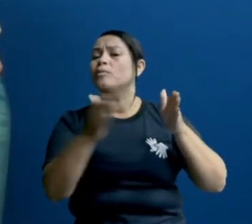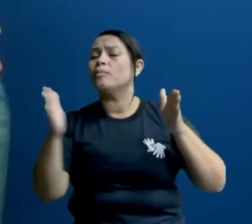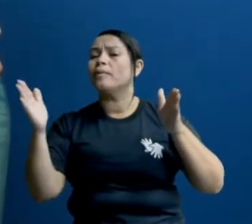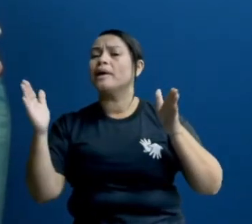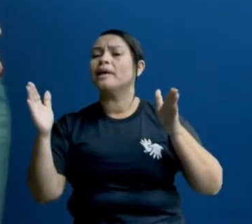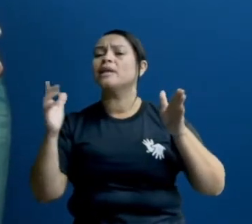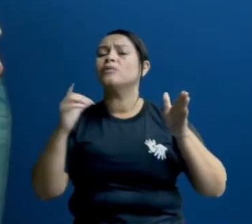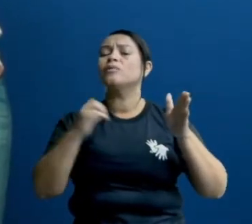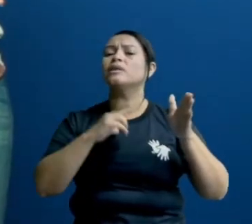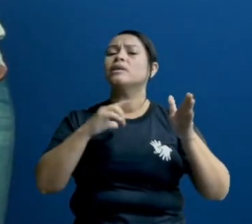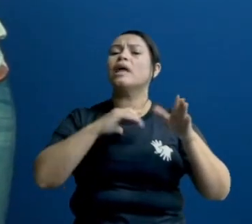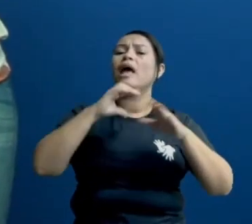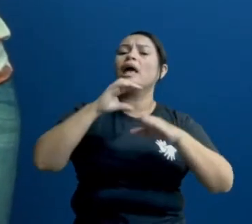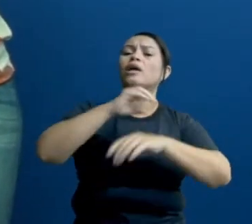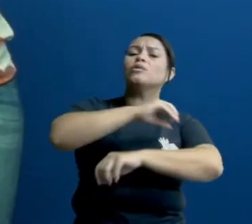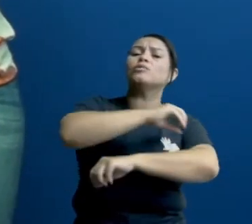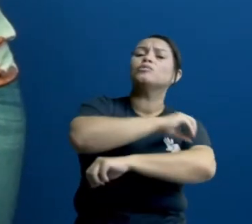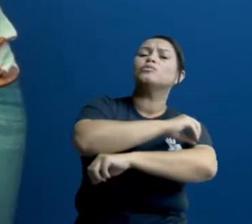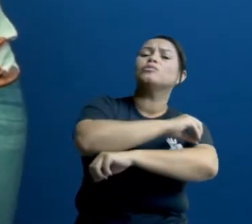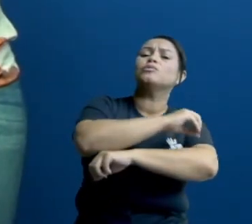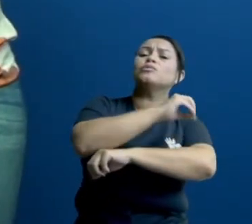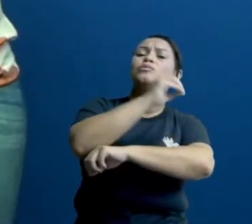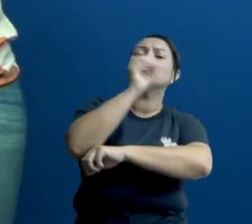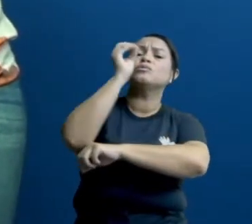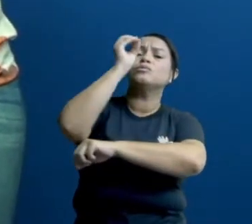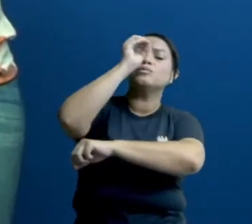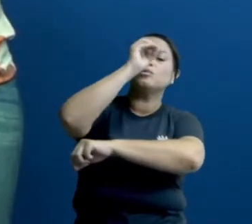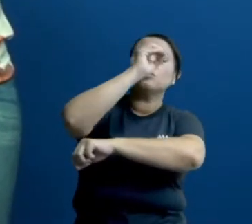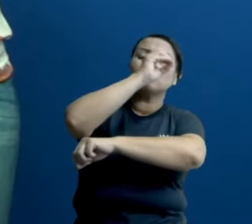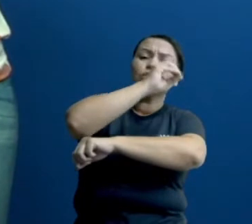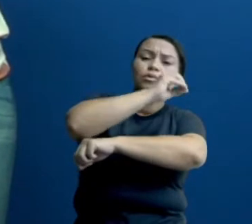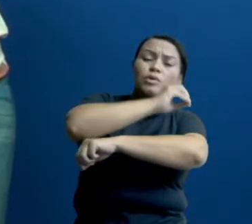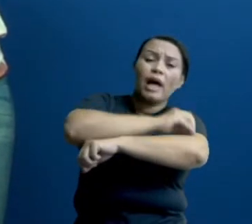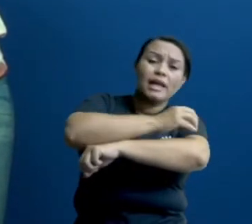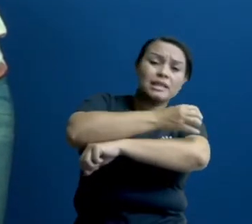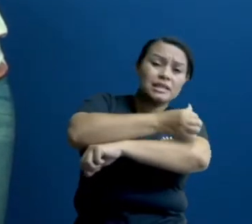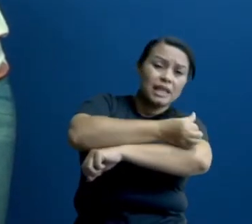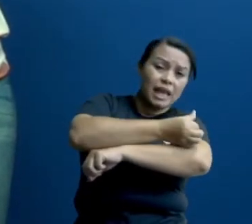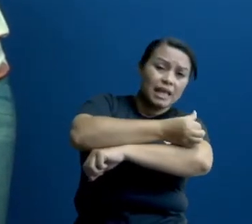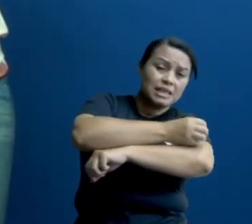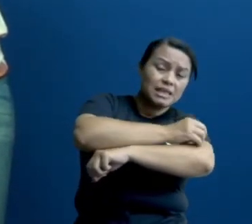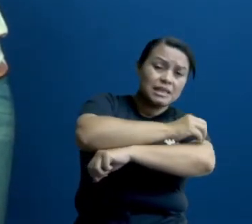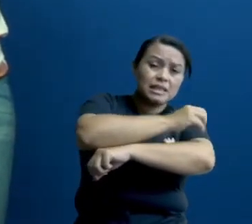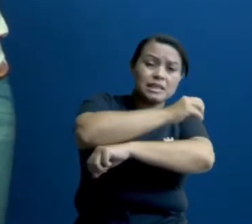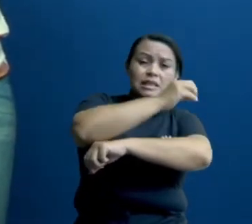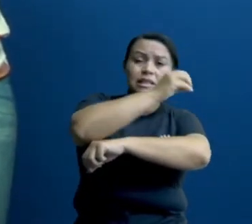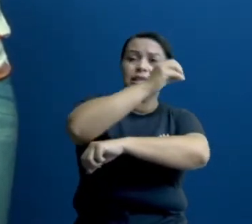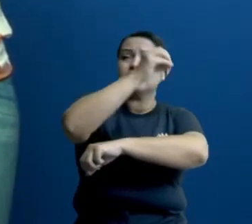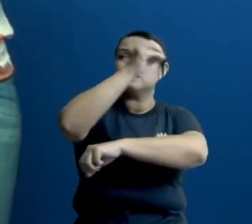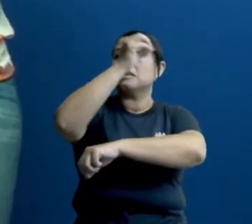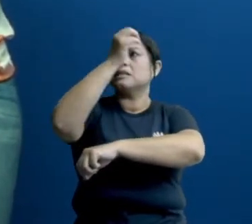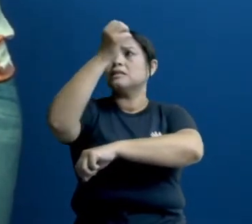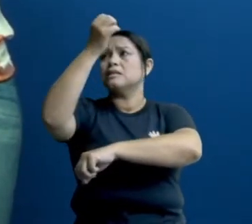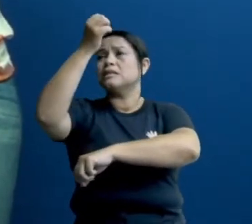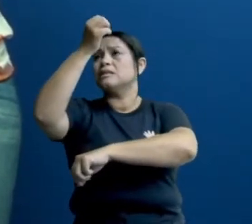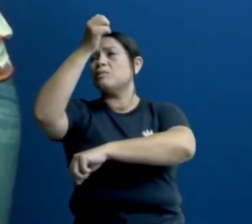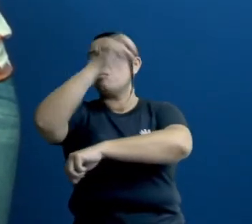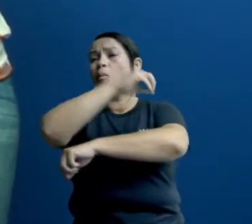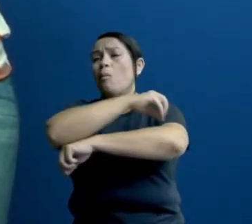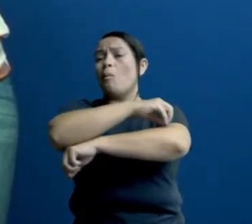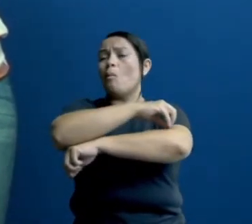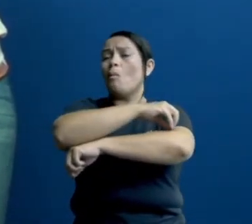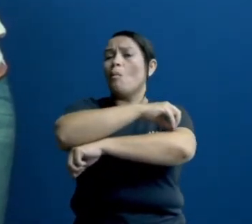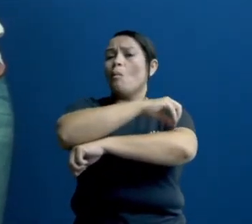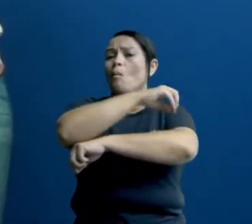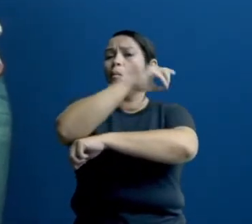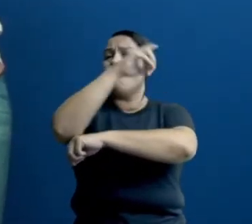nasce por volta das 6 horas da noite e se põe às 6 horas da manhã, certo? Então, por isso, geralmente, a gente